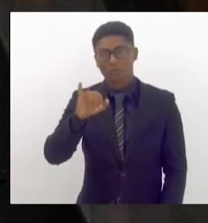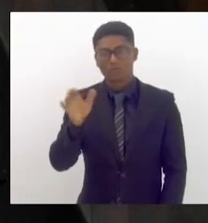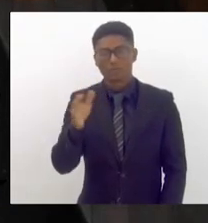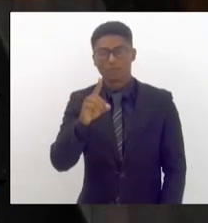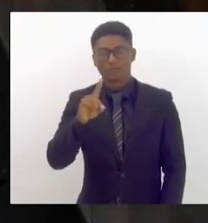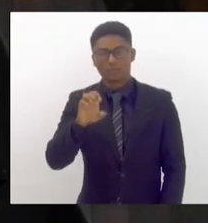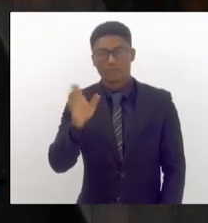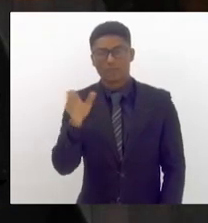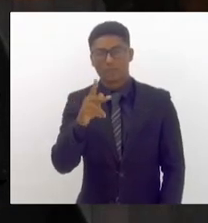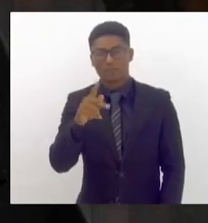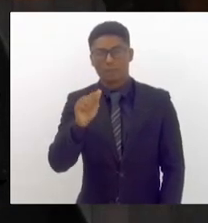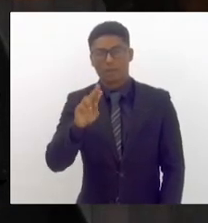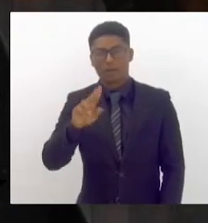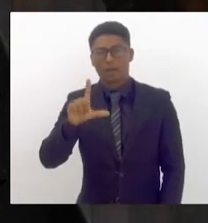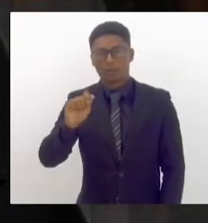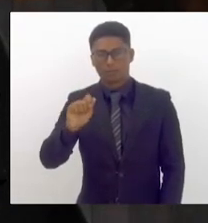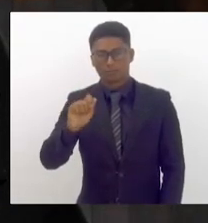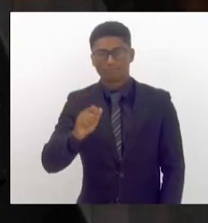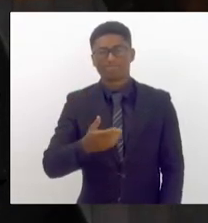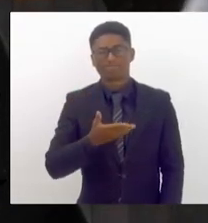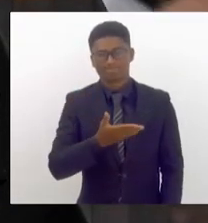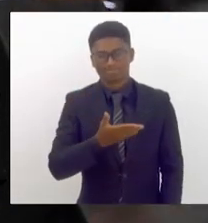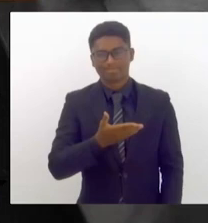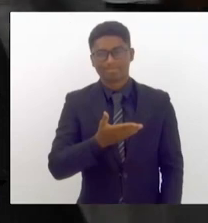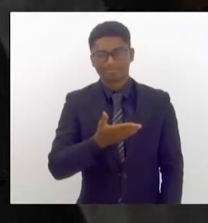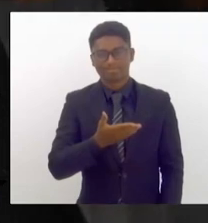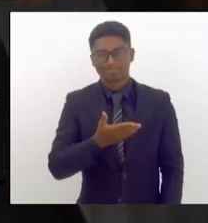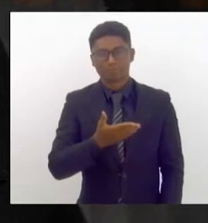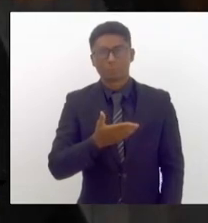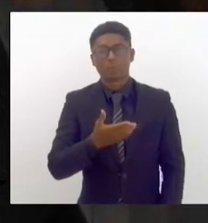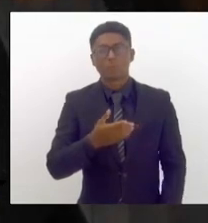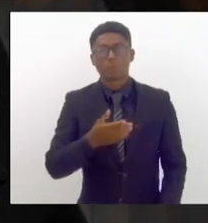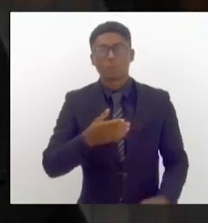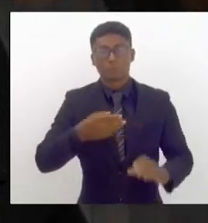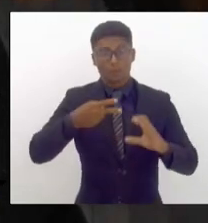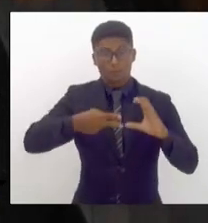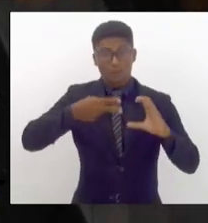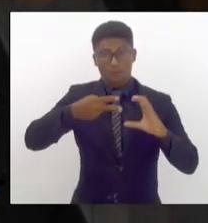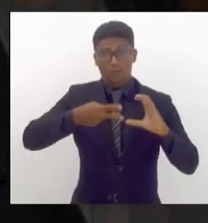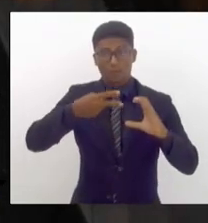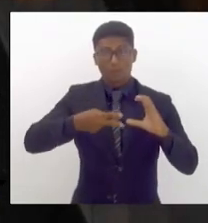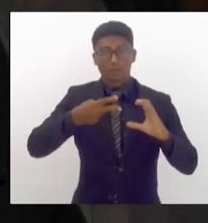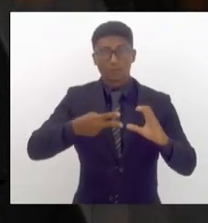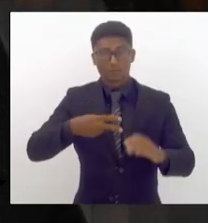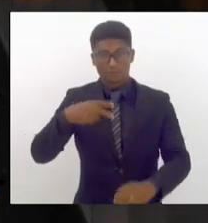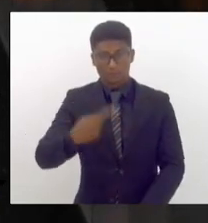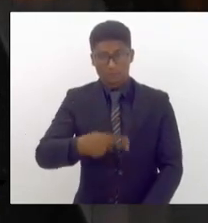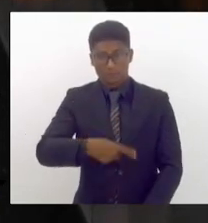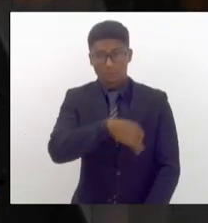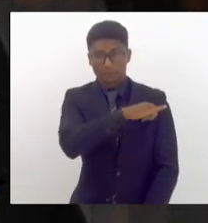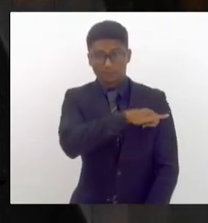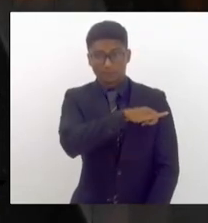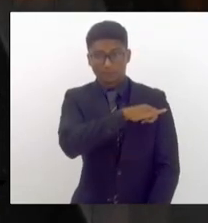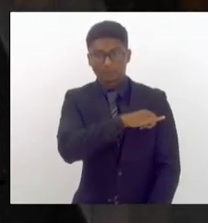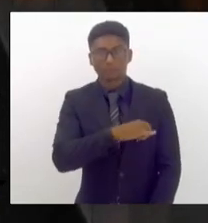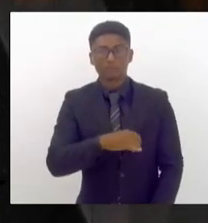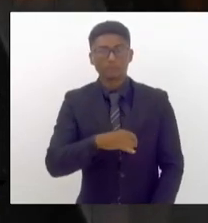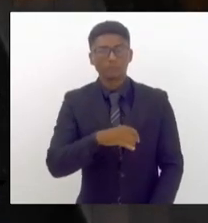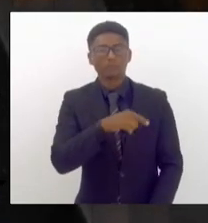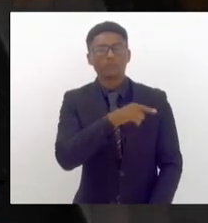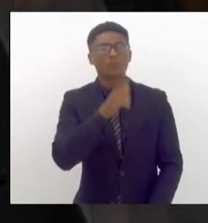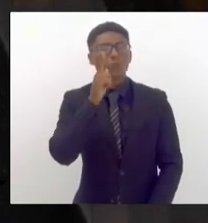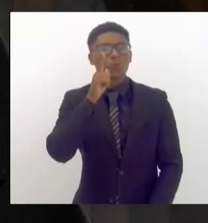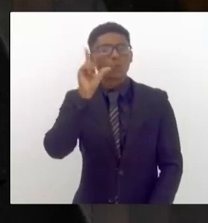que marcou a sua passagem pela Câmara Municipal do Rio de Janeiro, onde foi eleito com